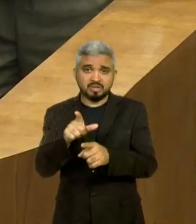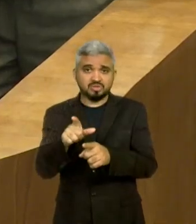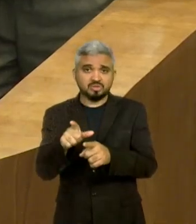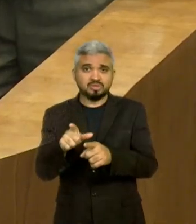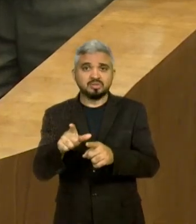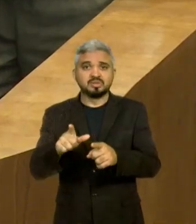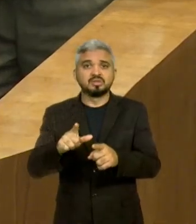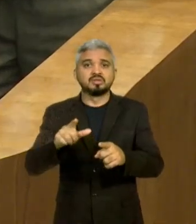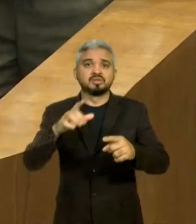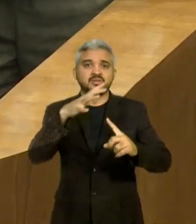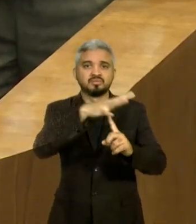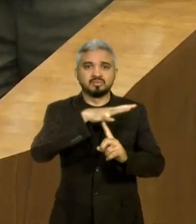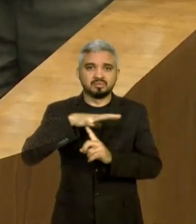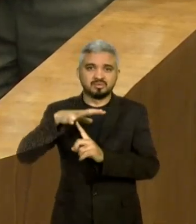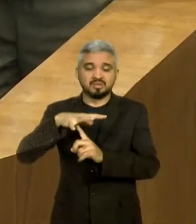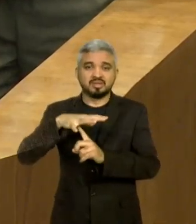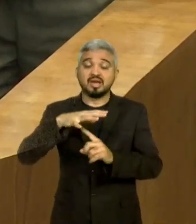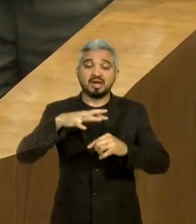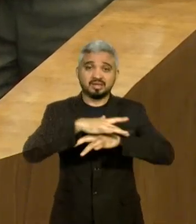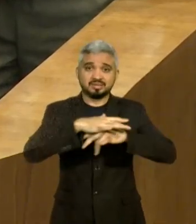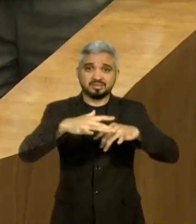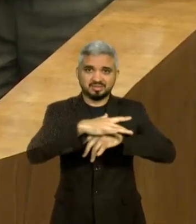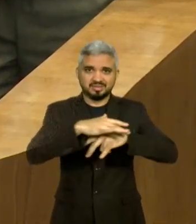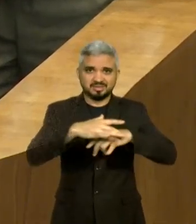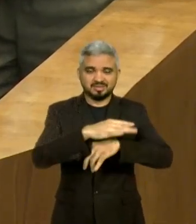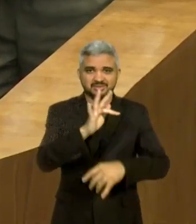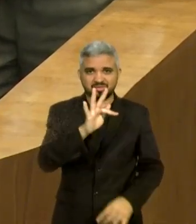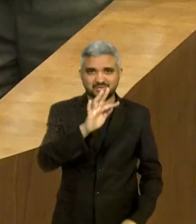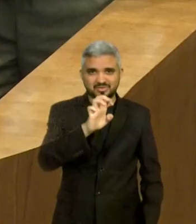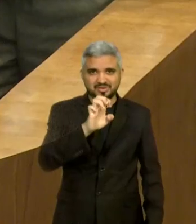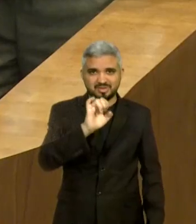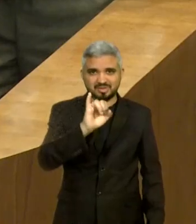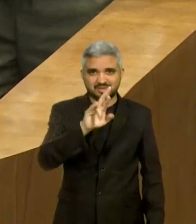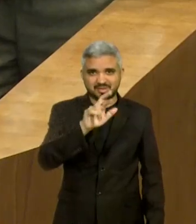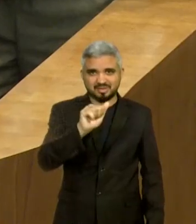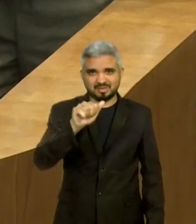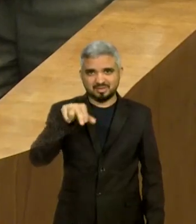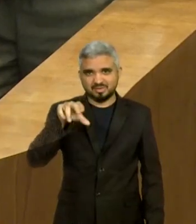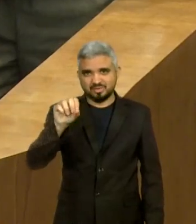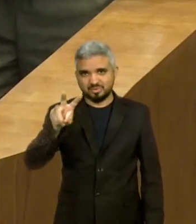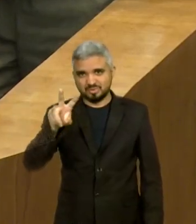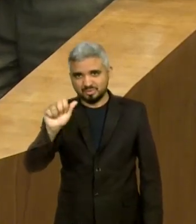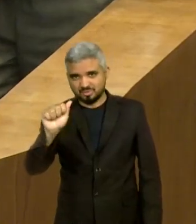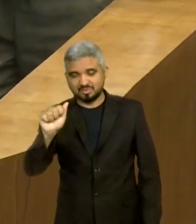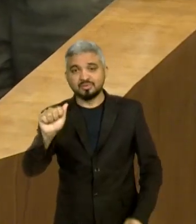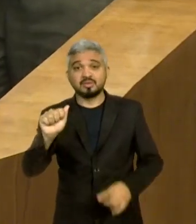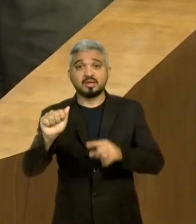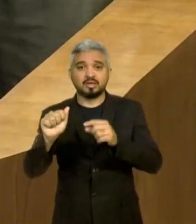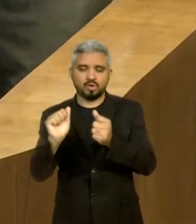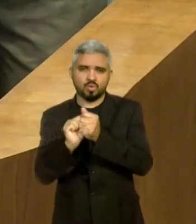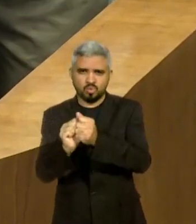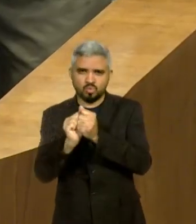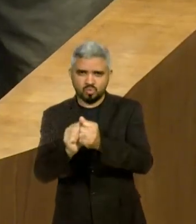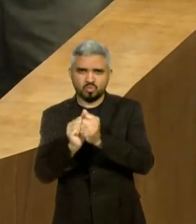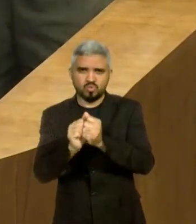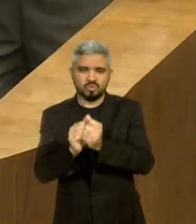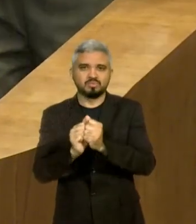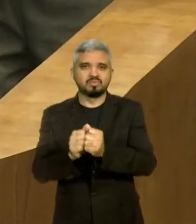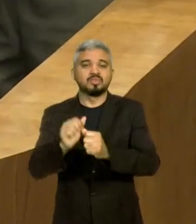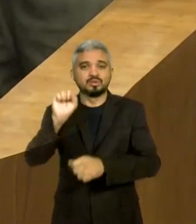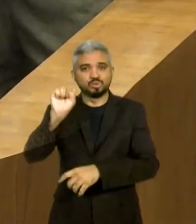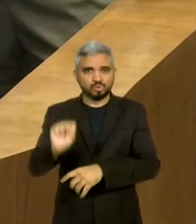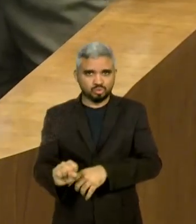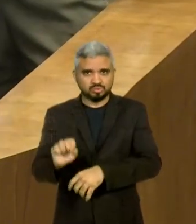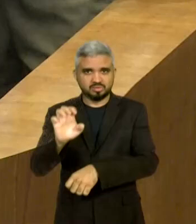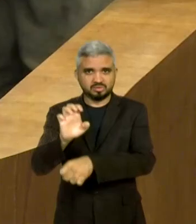e cujo companheiro de chapa é um grande, grande amigo meu que eu tenho na região sul do